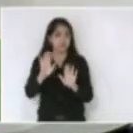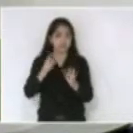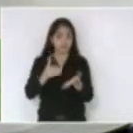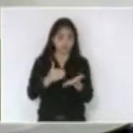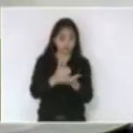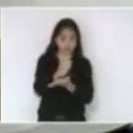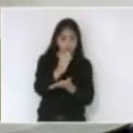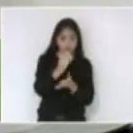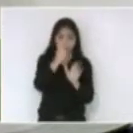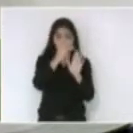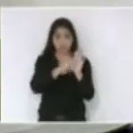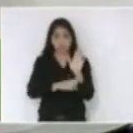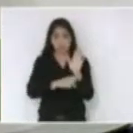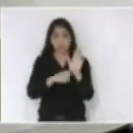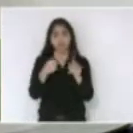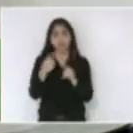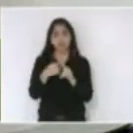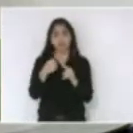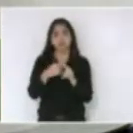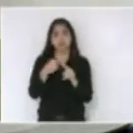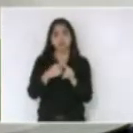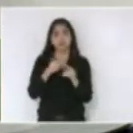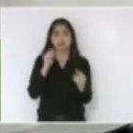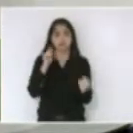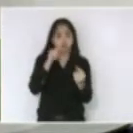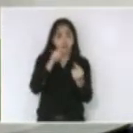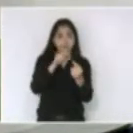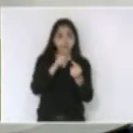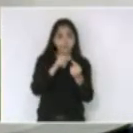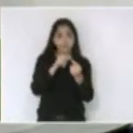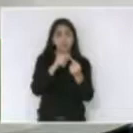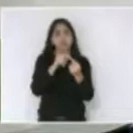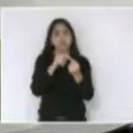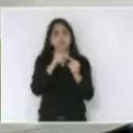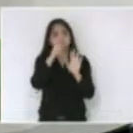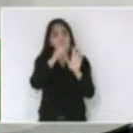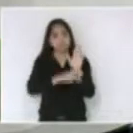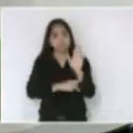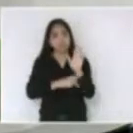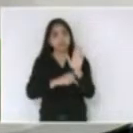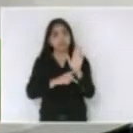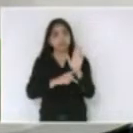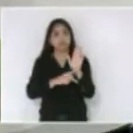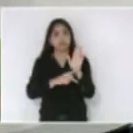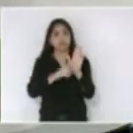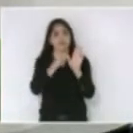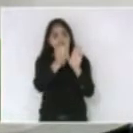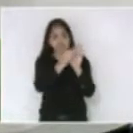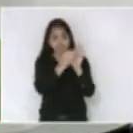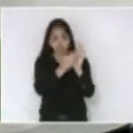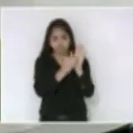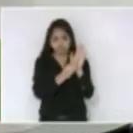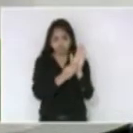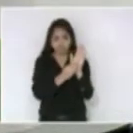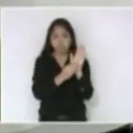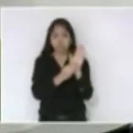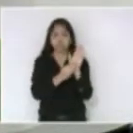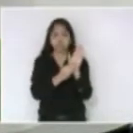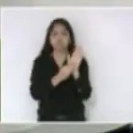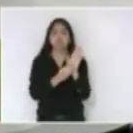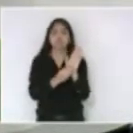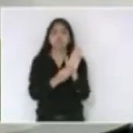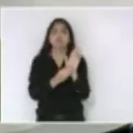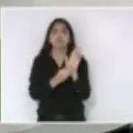como ele está porque no seu plano de metas está incluído a melhoria de rede no interior então para nós está contemplado